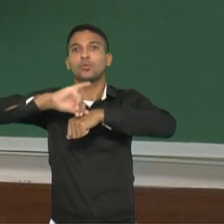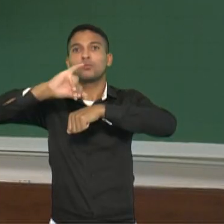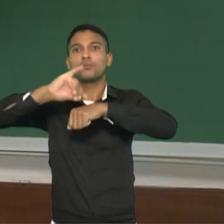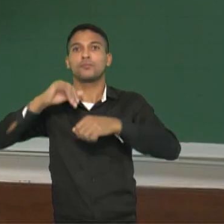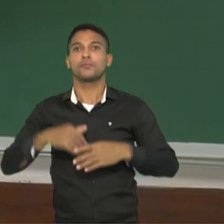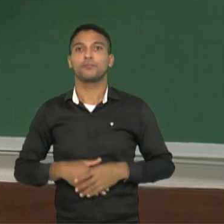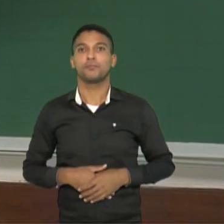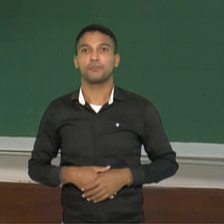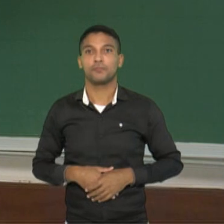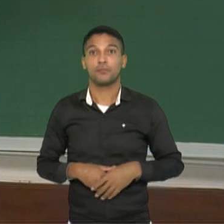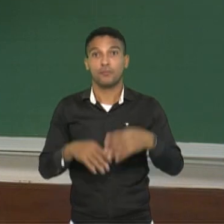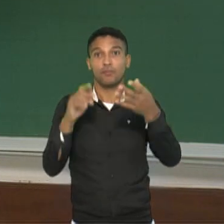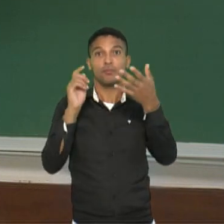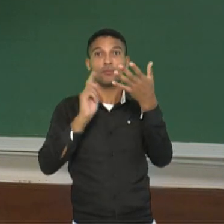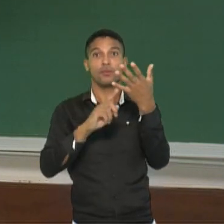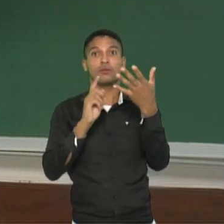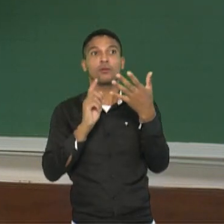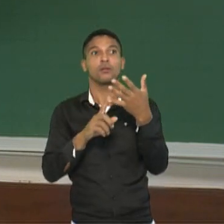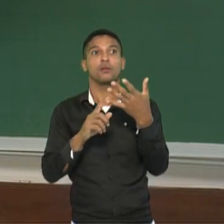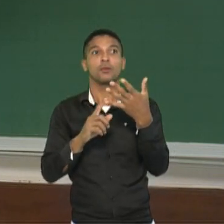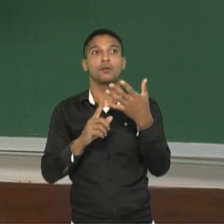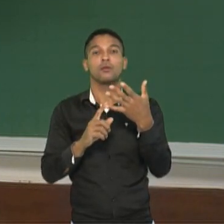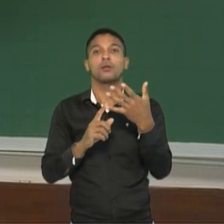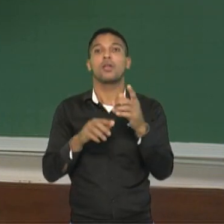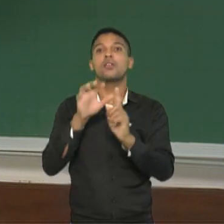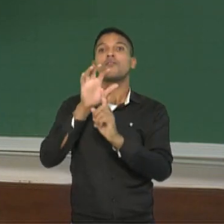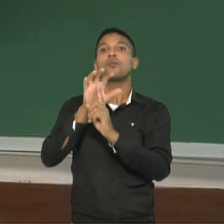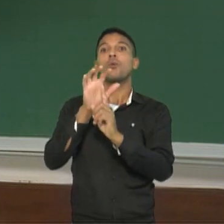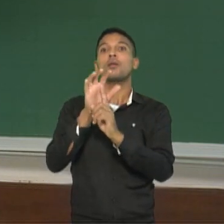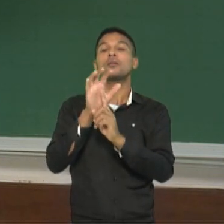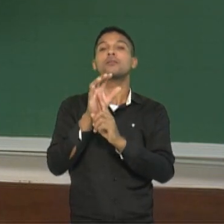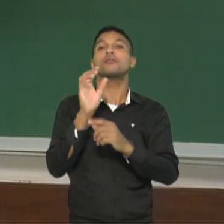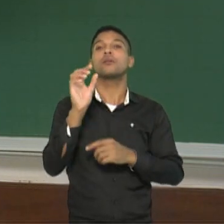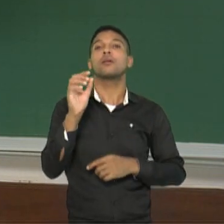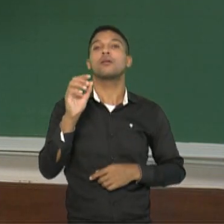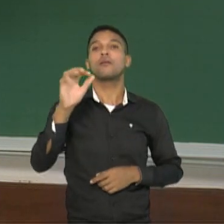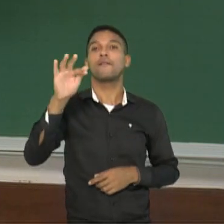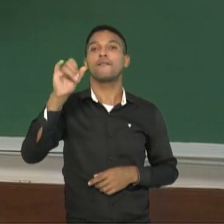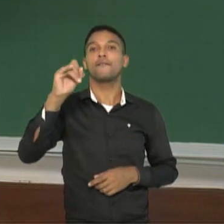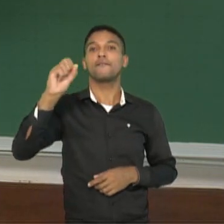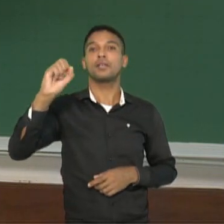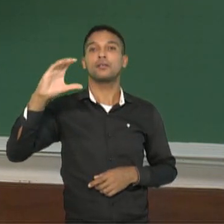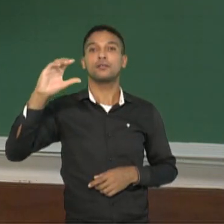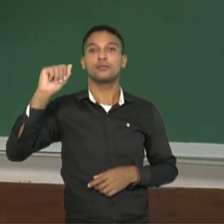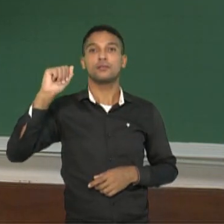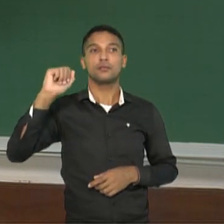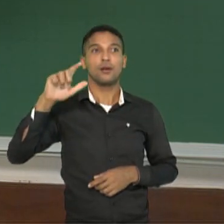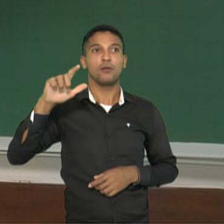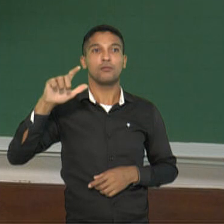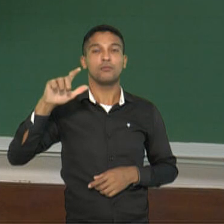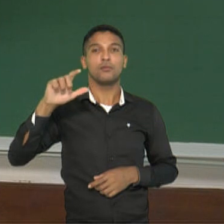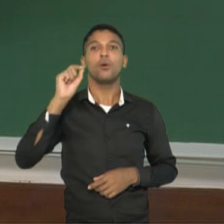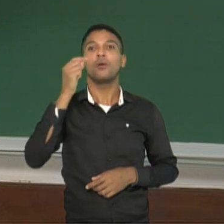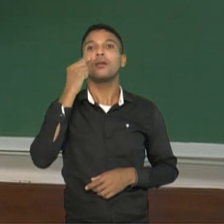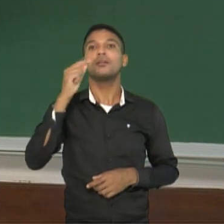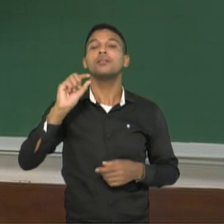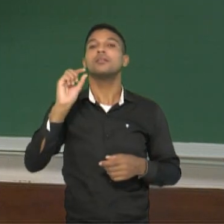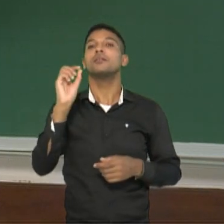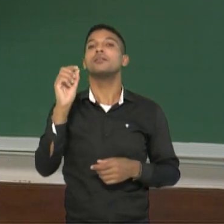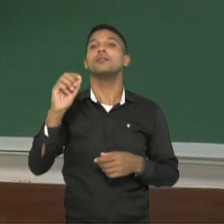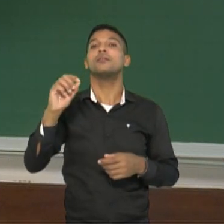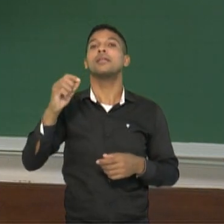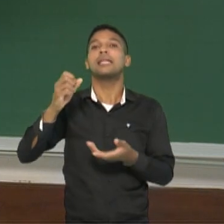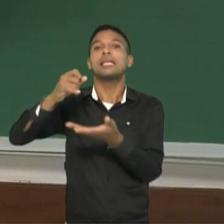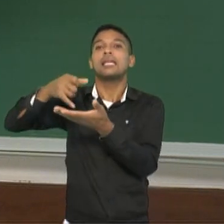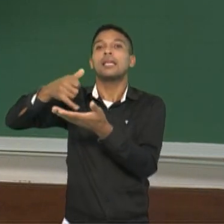descontos em impostos ou, dependendo da situação, até isenção em impostos